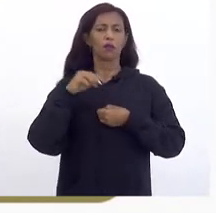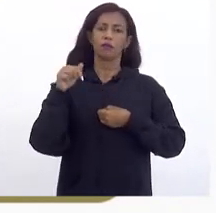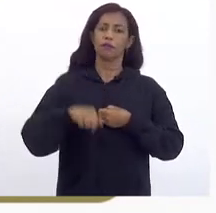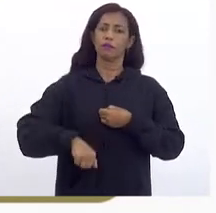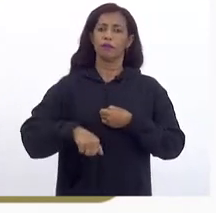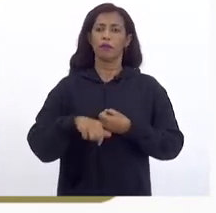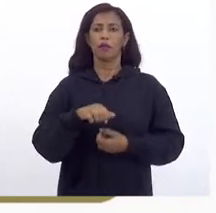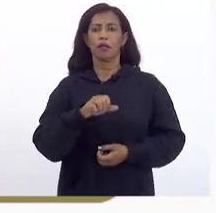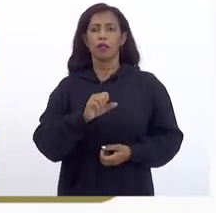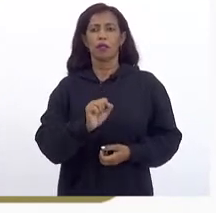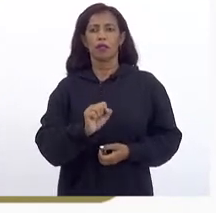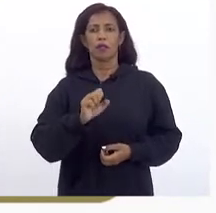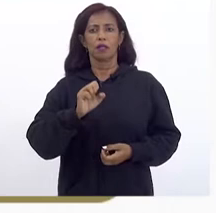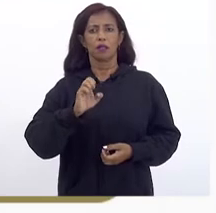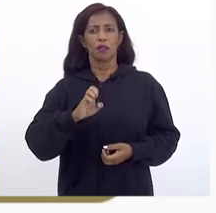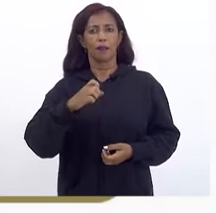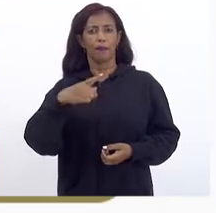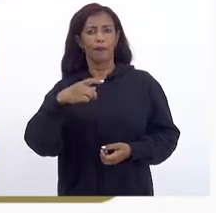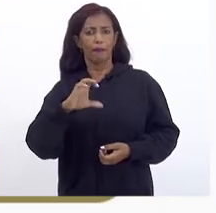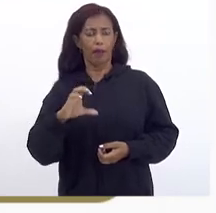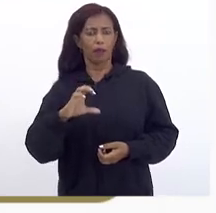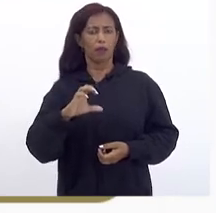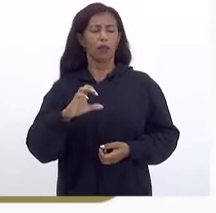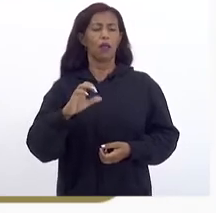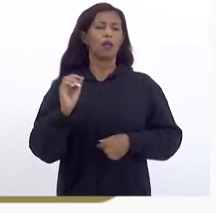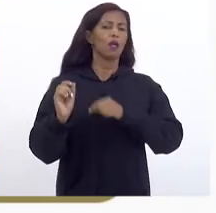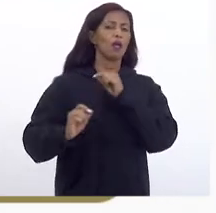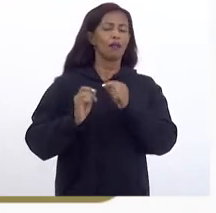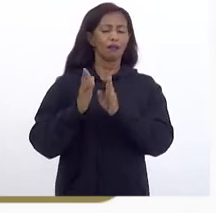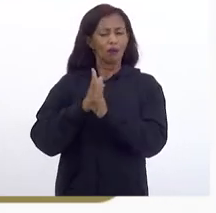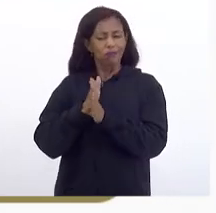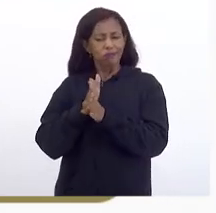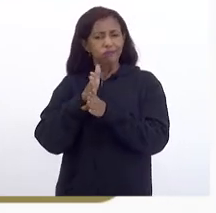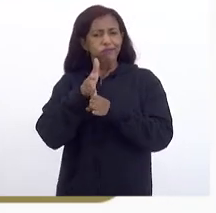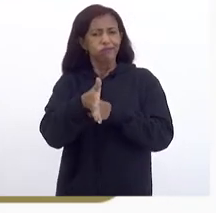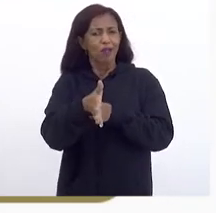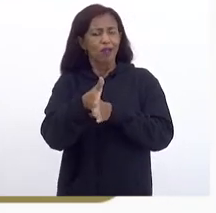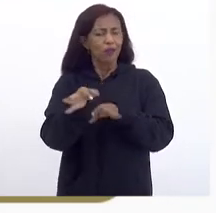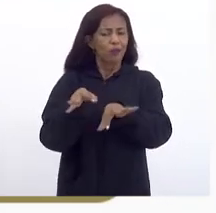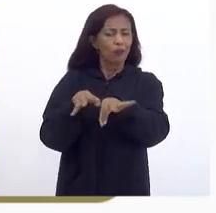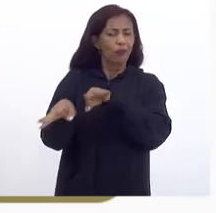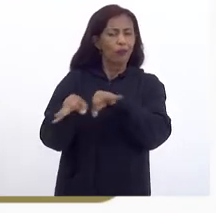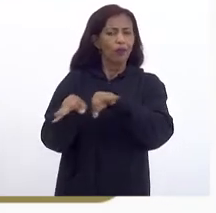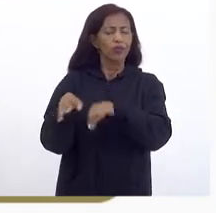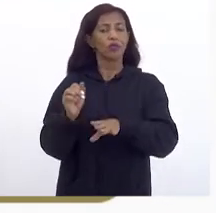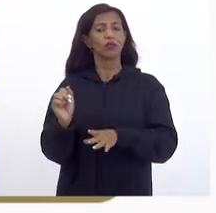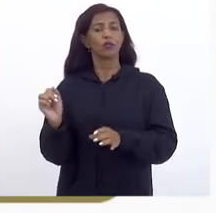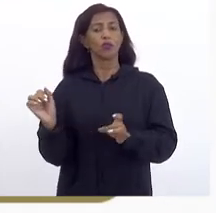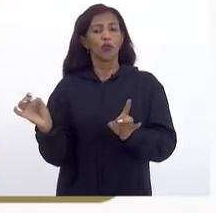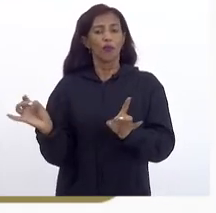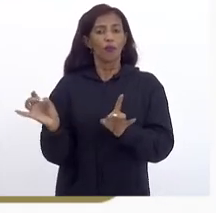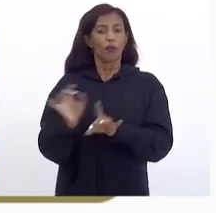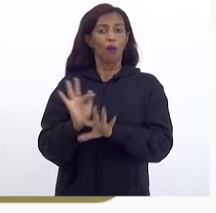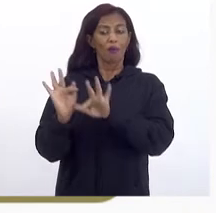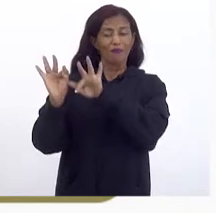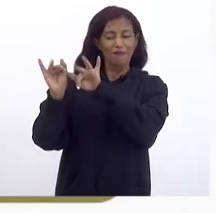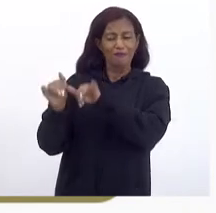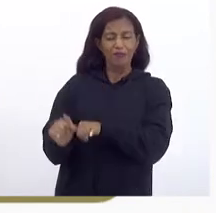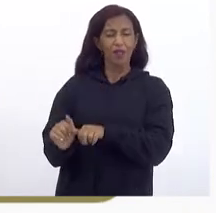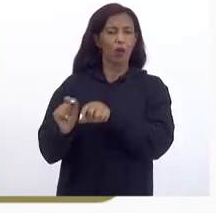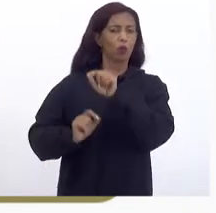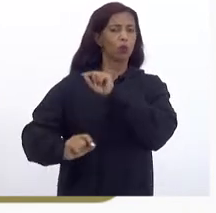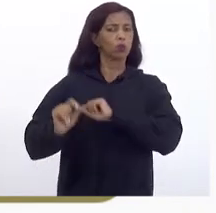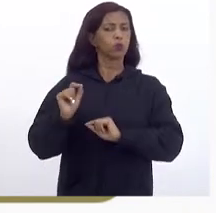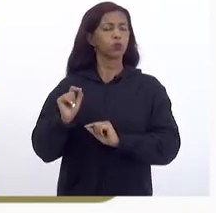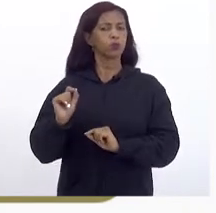Da CEPLAG É dar uma convergência No plano de investimentos De forma Que ao final Aquilo